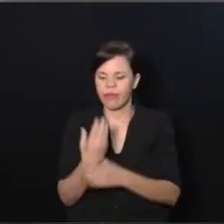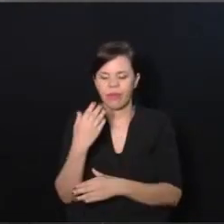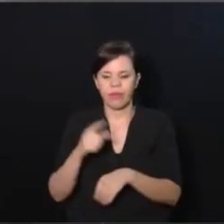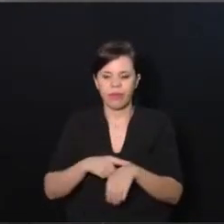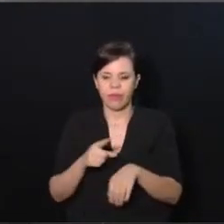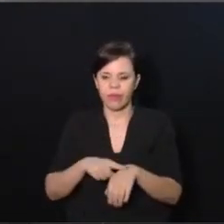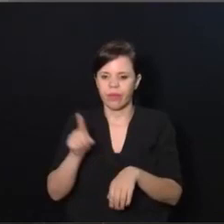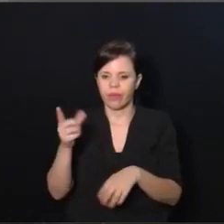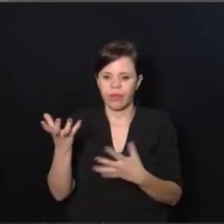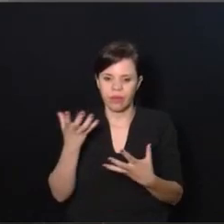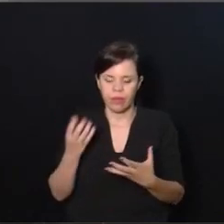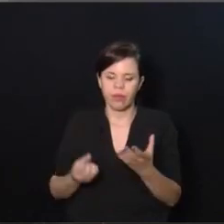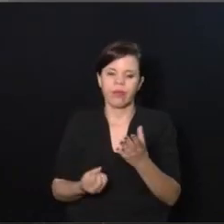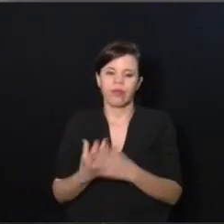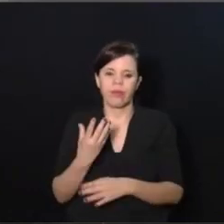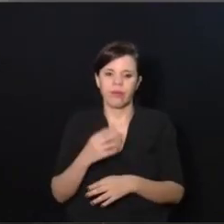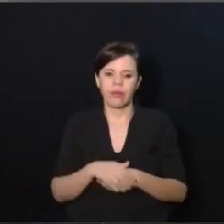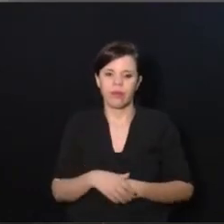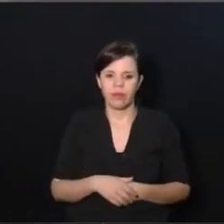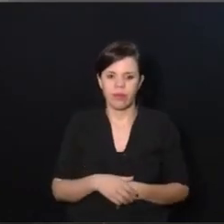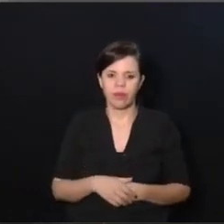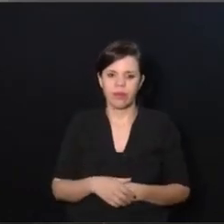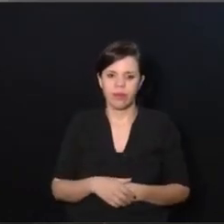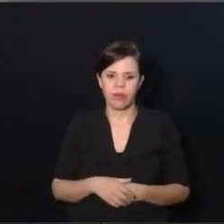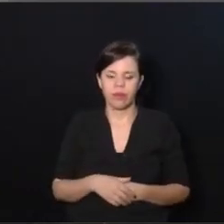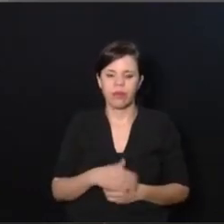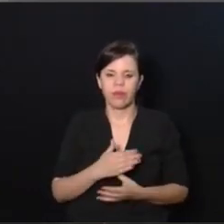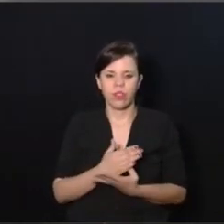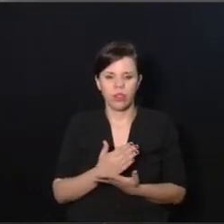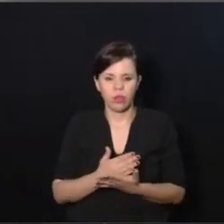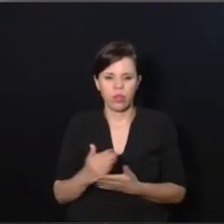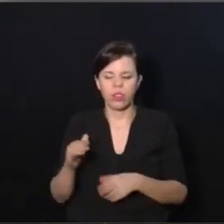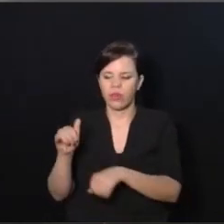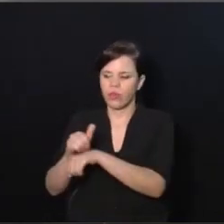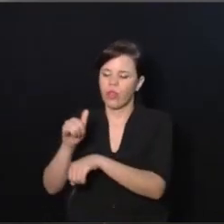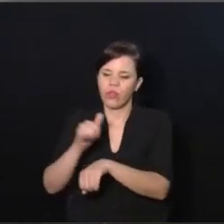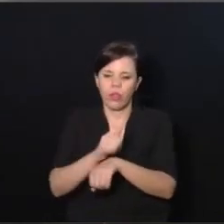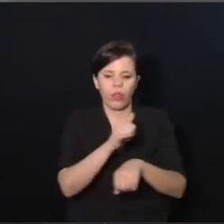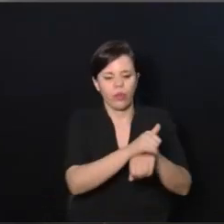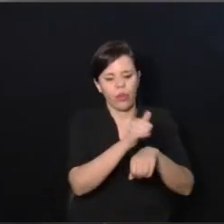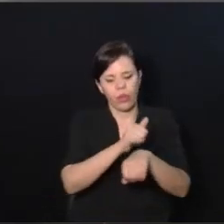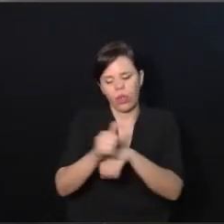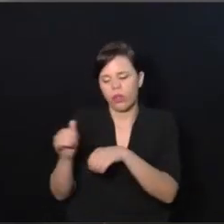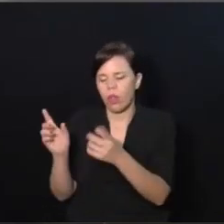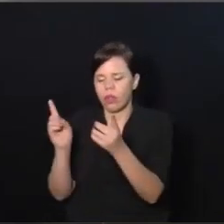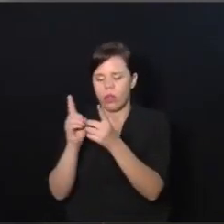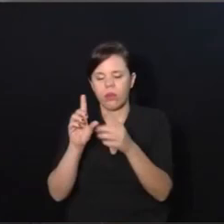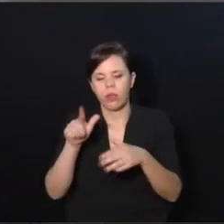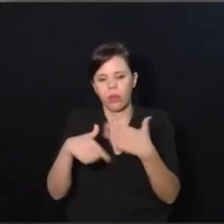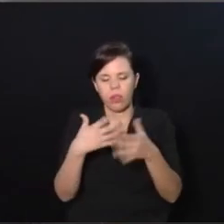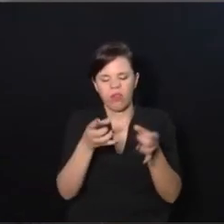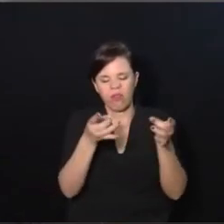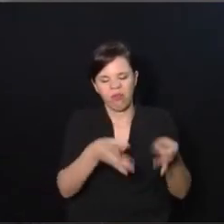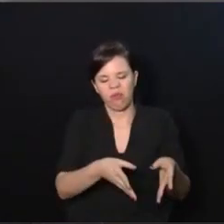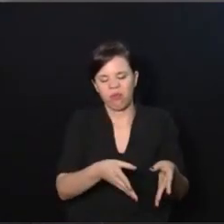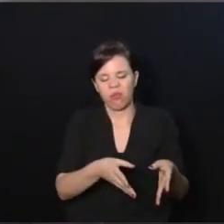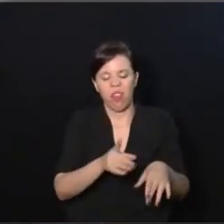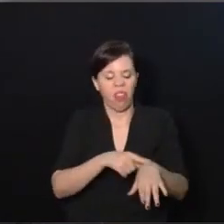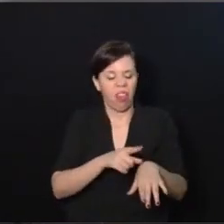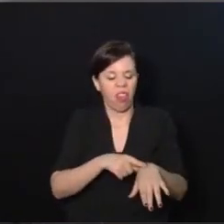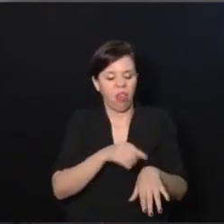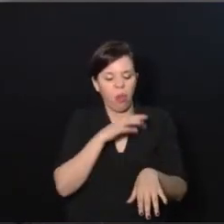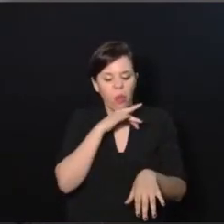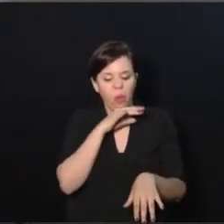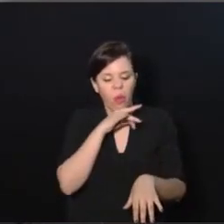tempo que ela queria que acontecesse e aí ela começa a faltar os atendimentos até que daqui a pouco abandona e fica aquele horário ali